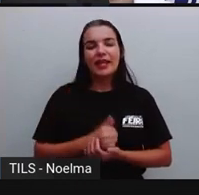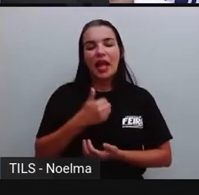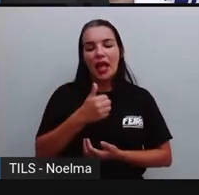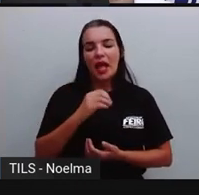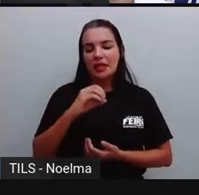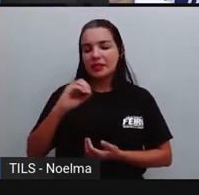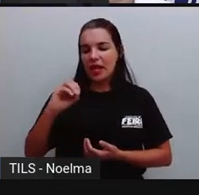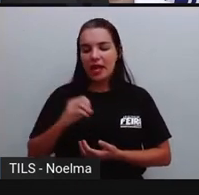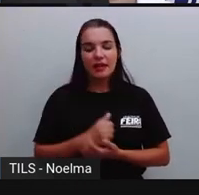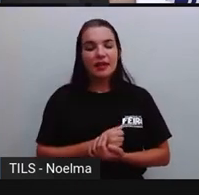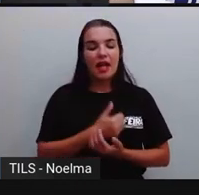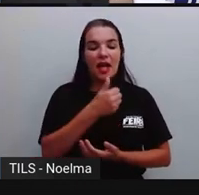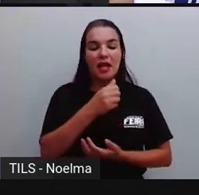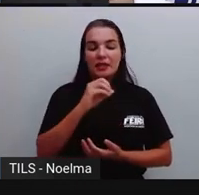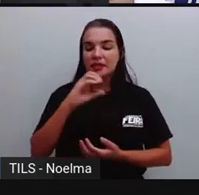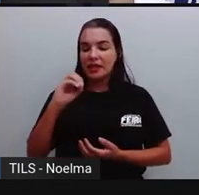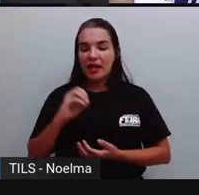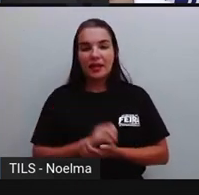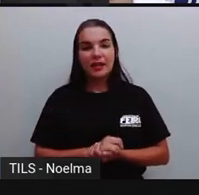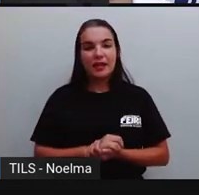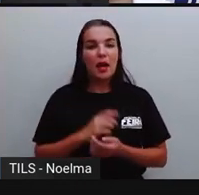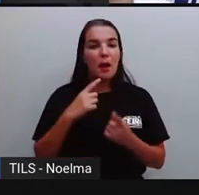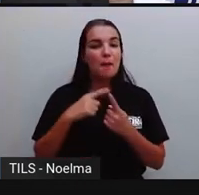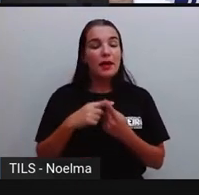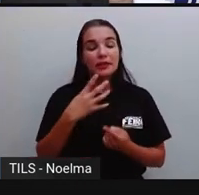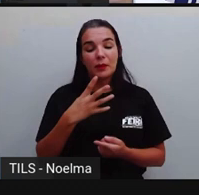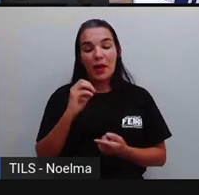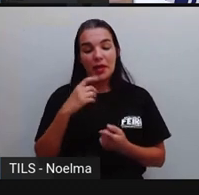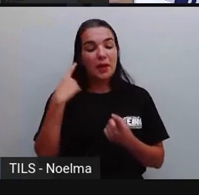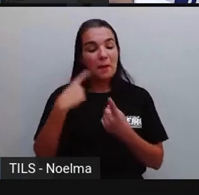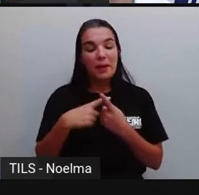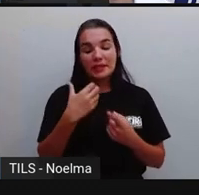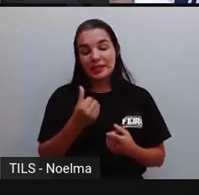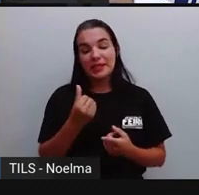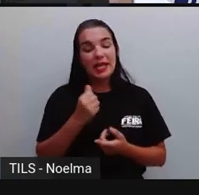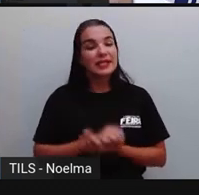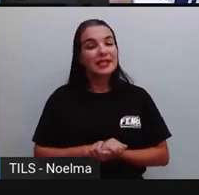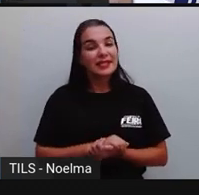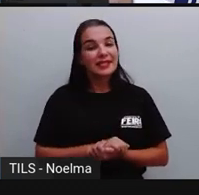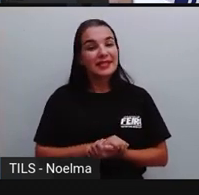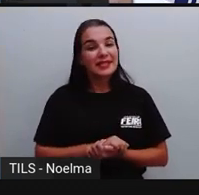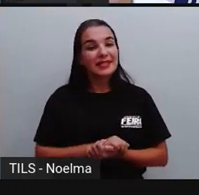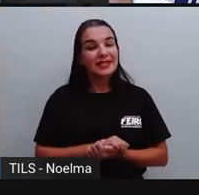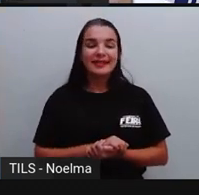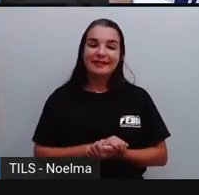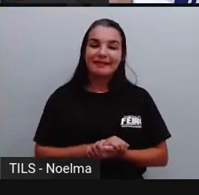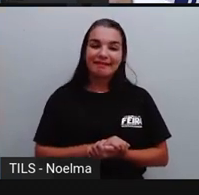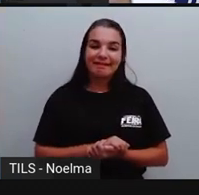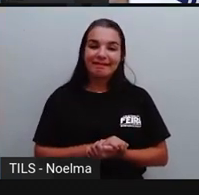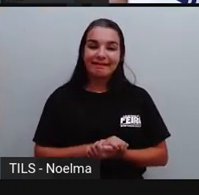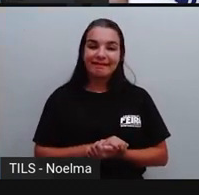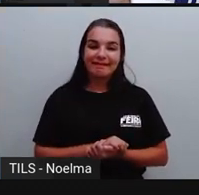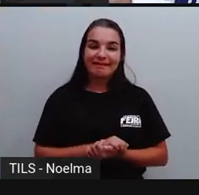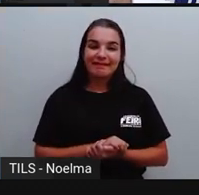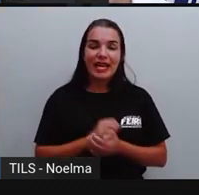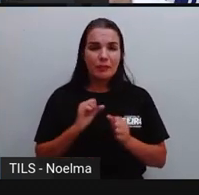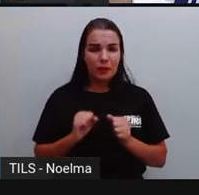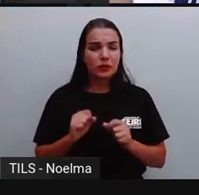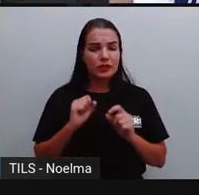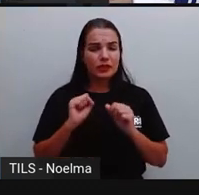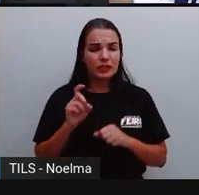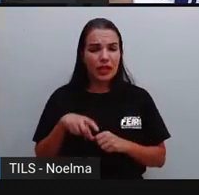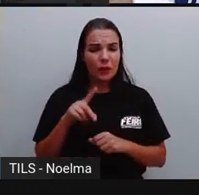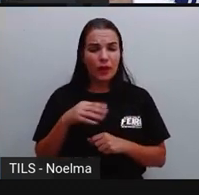346, ó, o 300 eu dividi em três grupos de 100. O 40, olha lá, eu poderia também